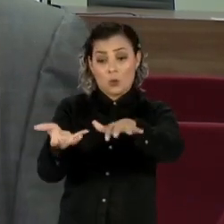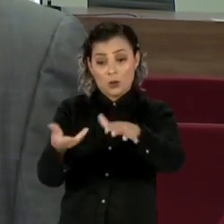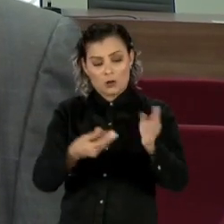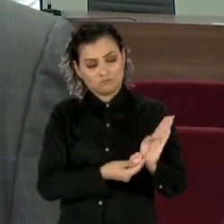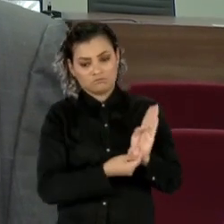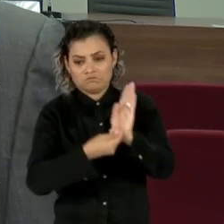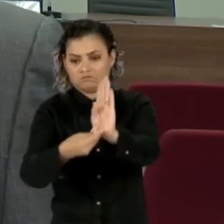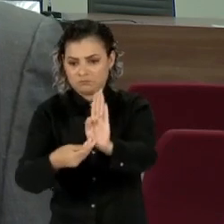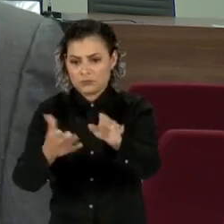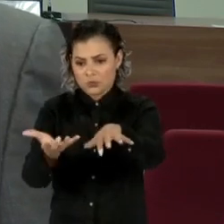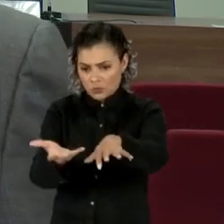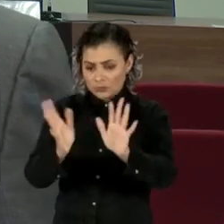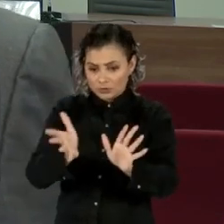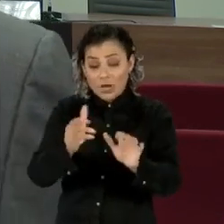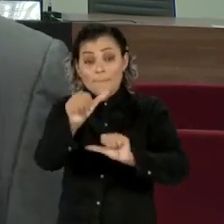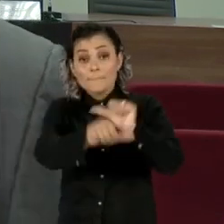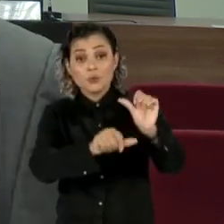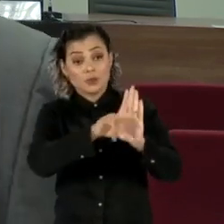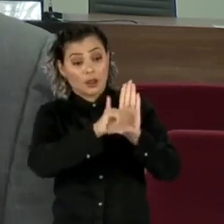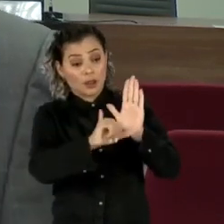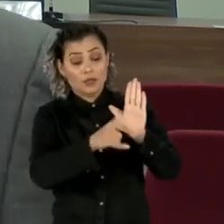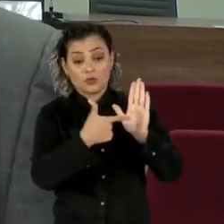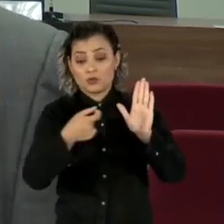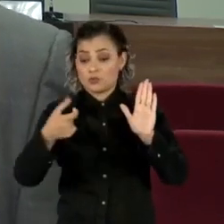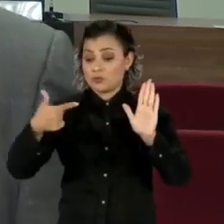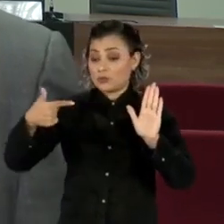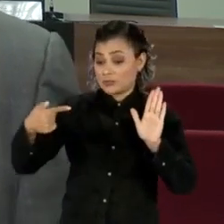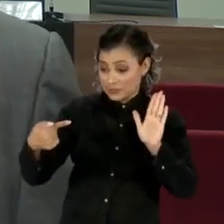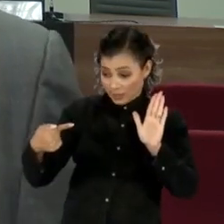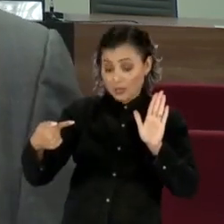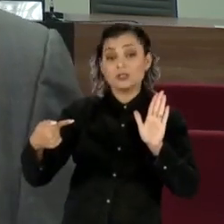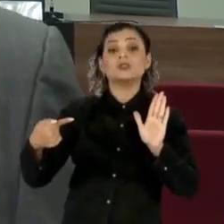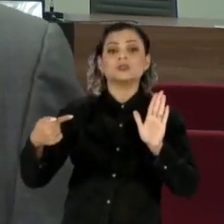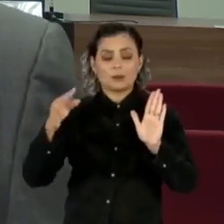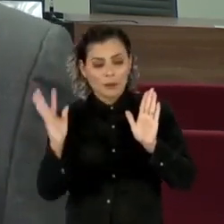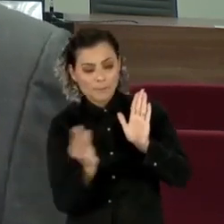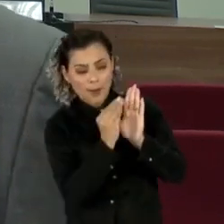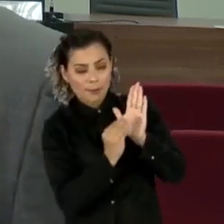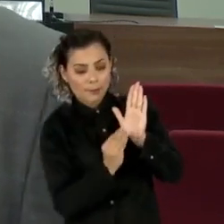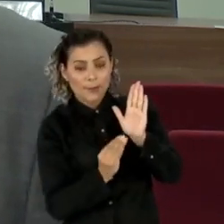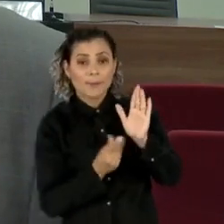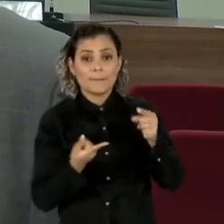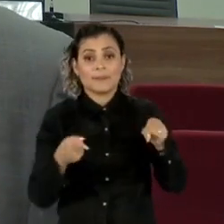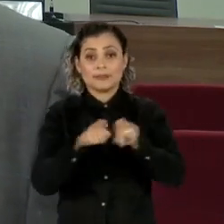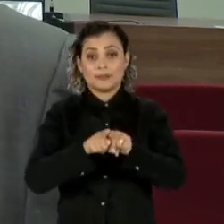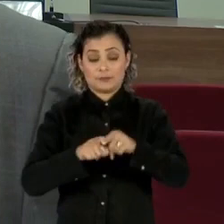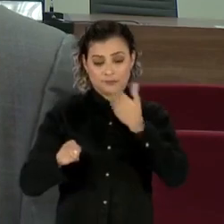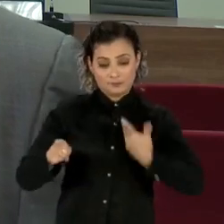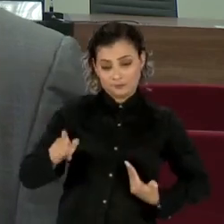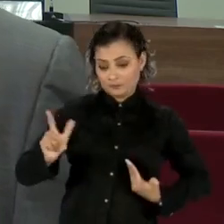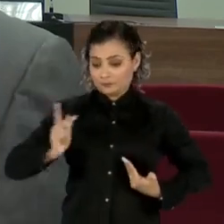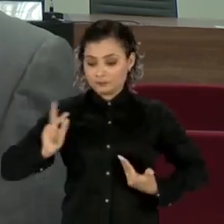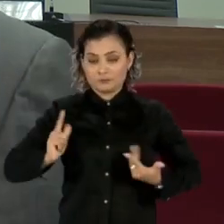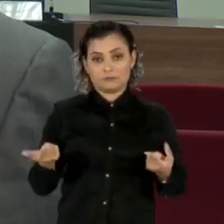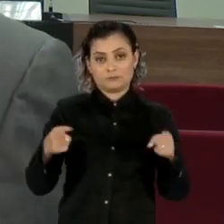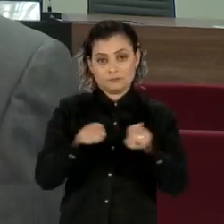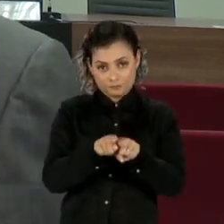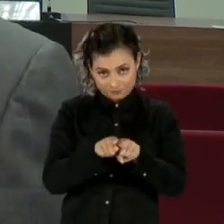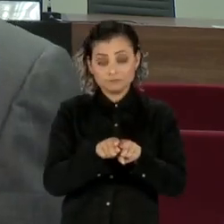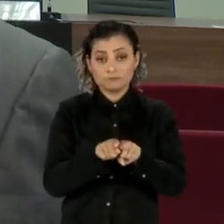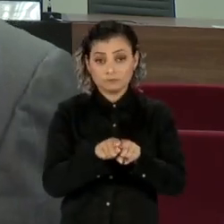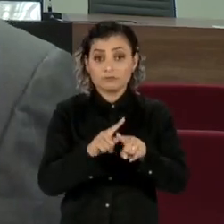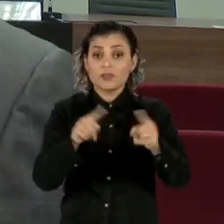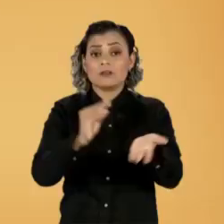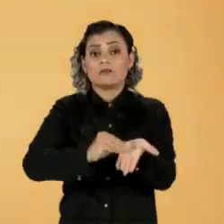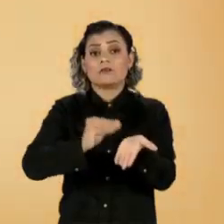que visa mudar a lei de 2007, visa incorporar parcerias público-privadas, enfim, basicamente